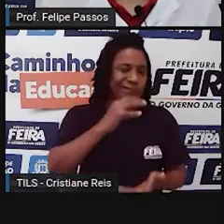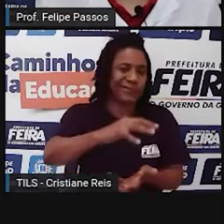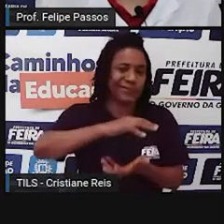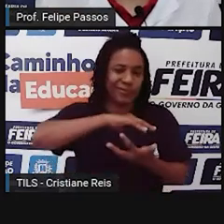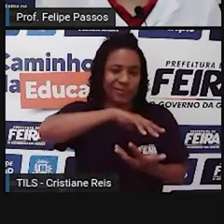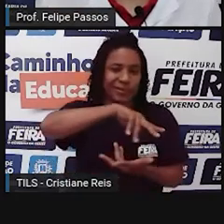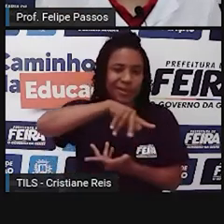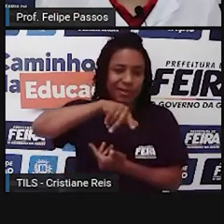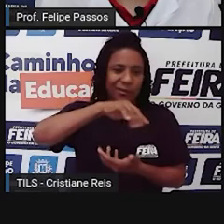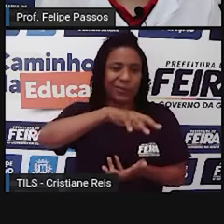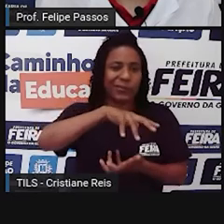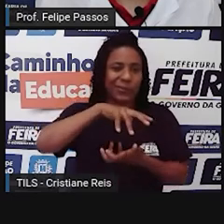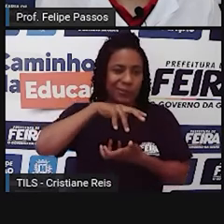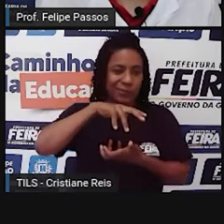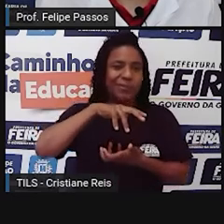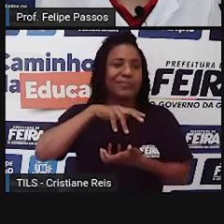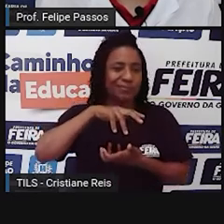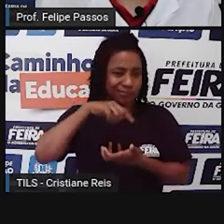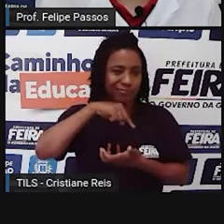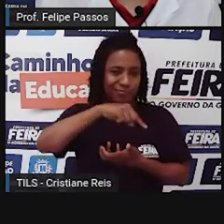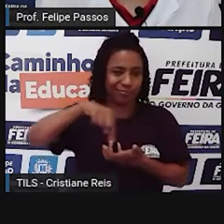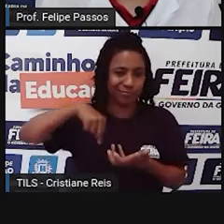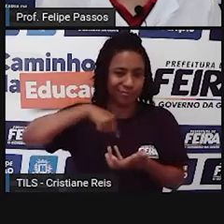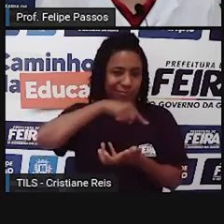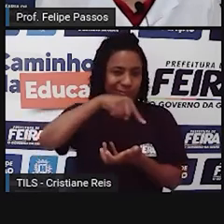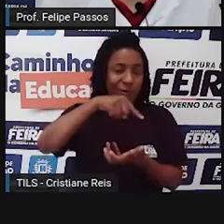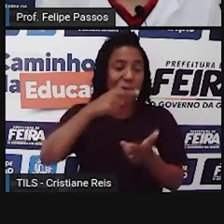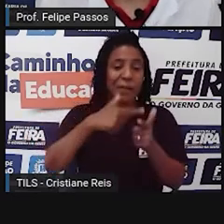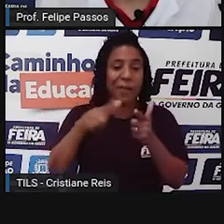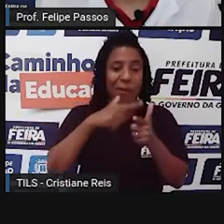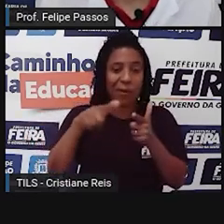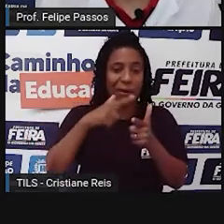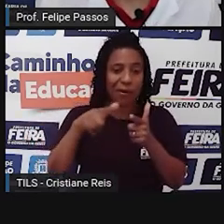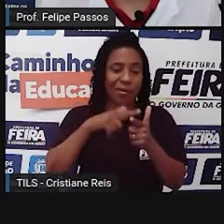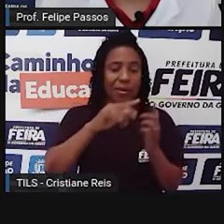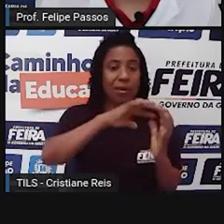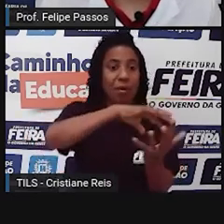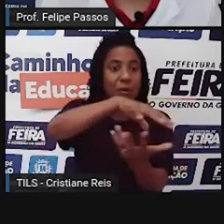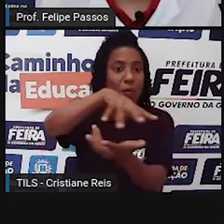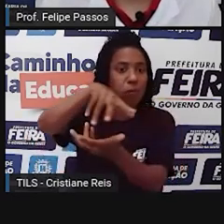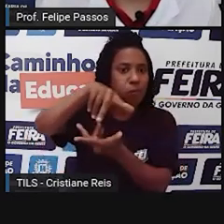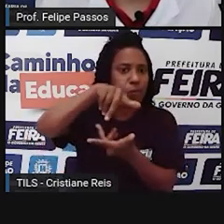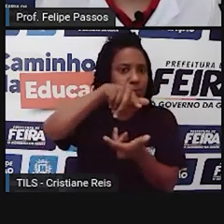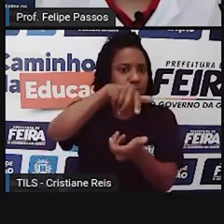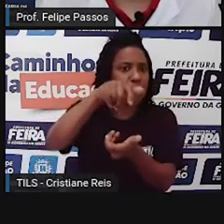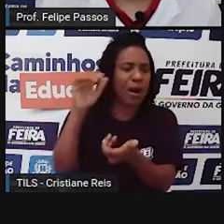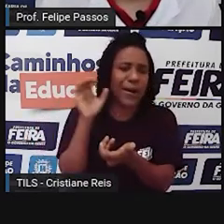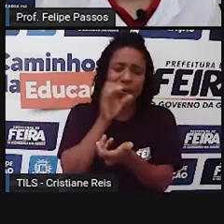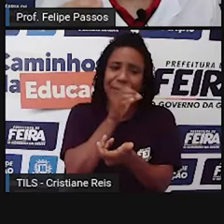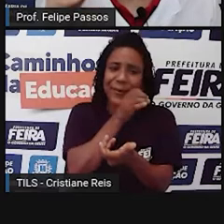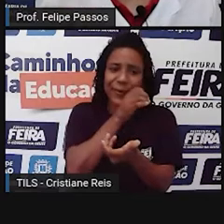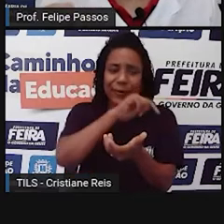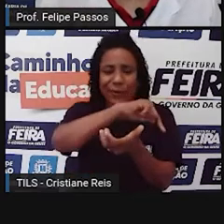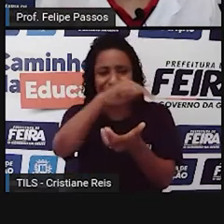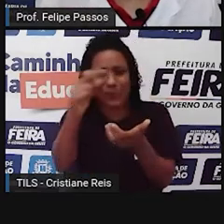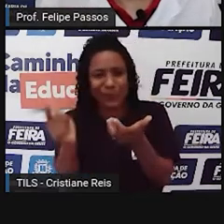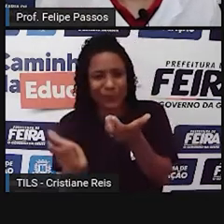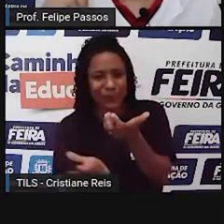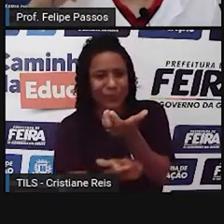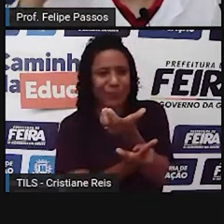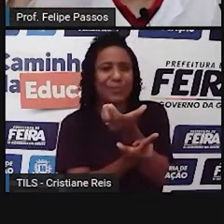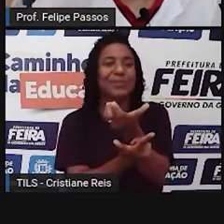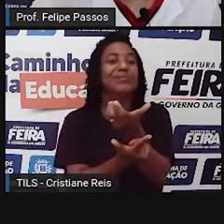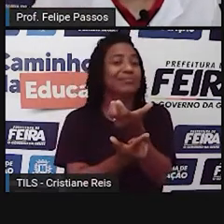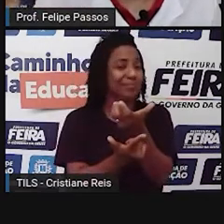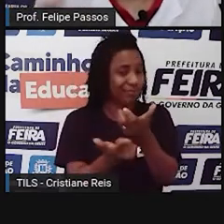processo natural, por exemplo, que é o efeito estufa, ele já acontecia antes do ser humano inventar a indústria, tá? Só que com a indústria,